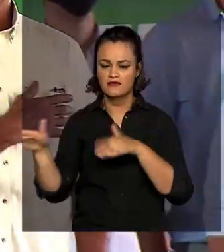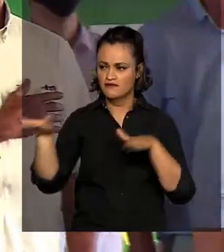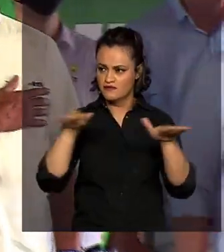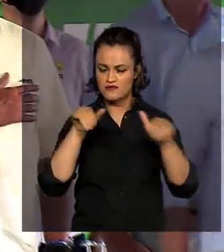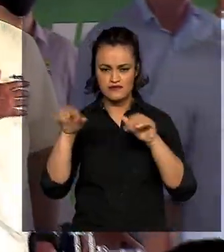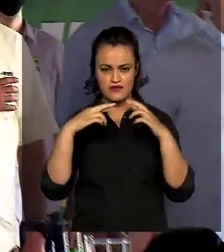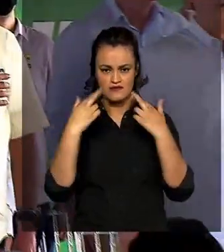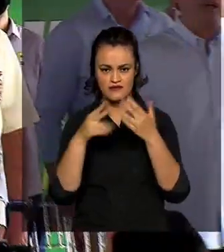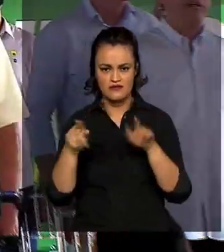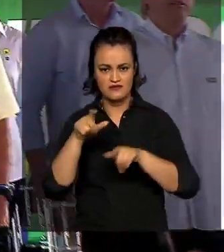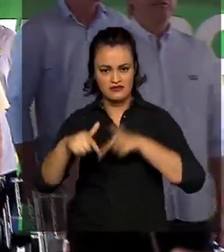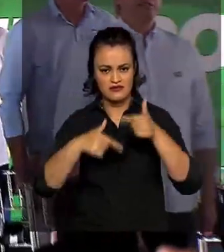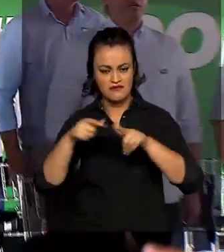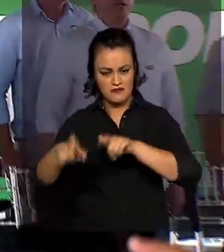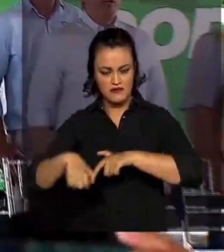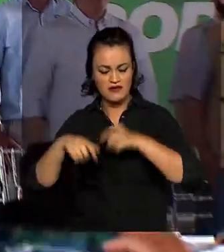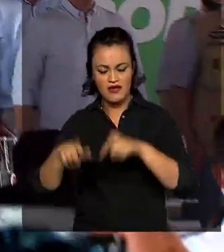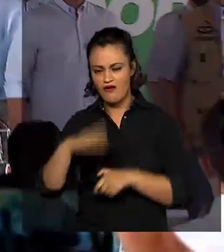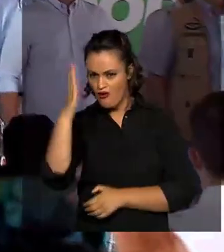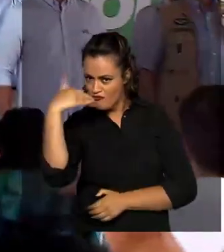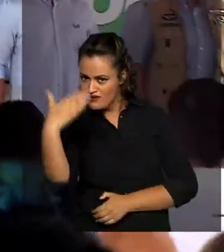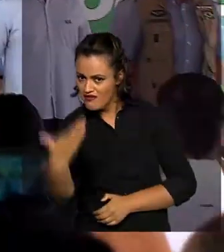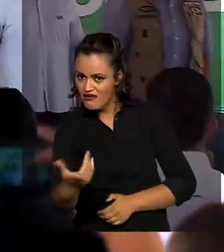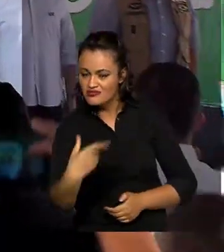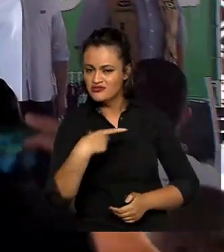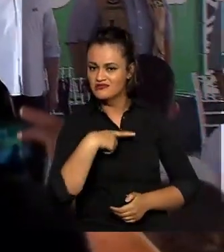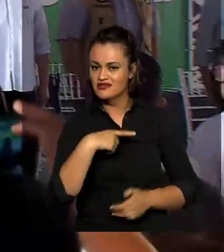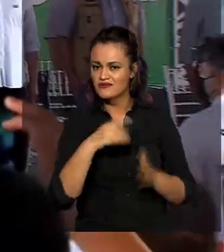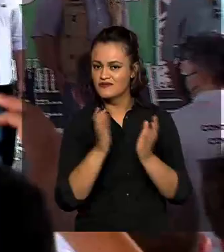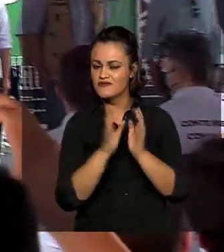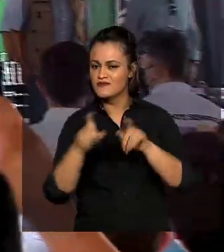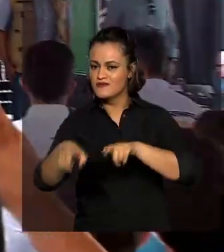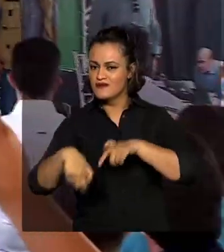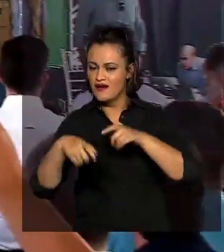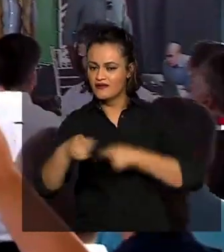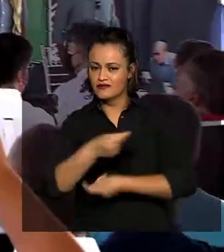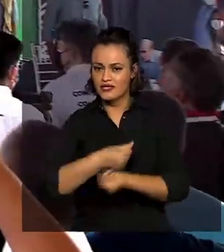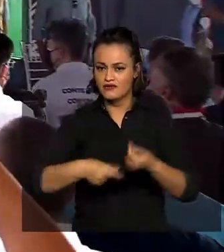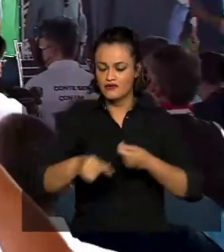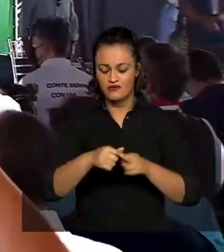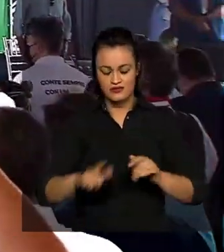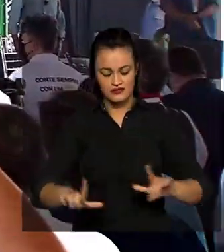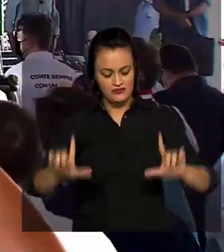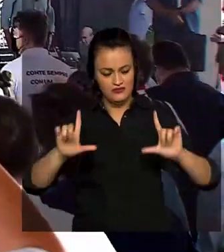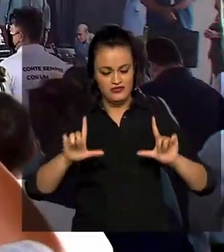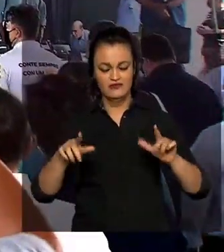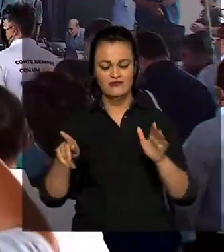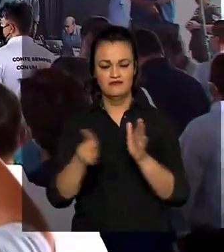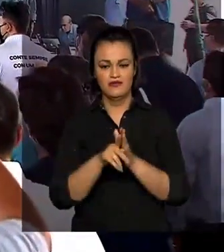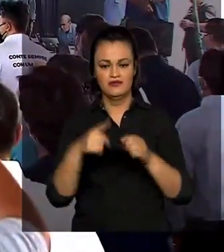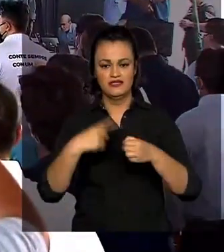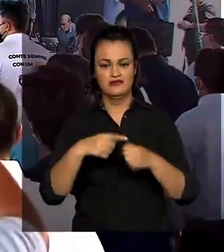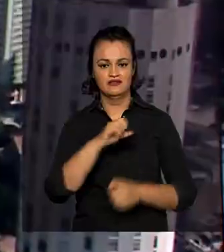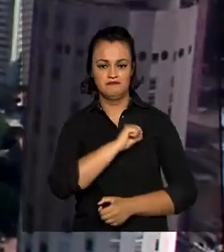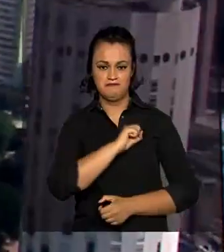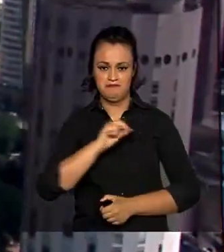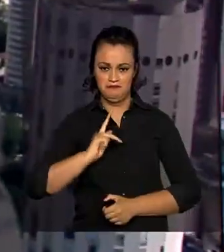rurais da cidade. Ele recebeu homenagens do setor do agronegócio e o título de cidadão sinopense.